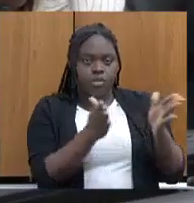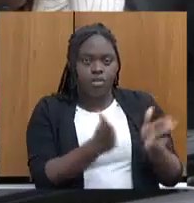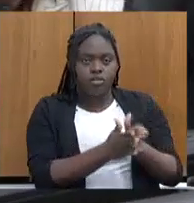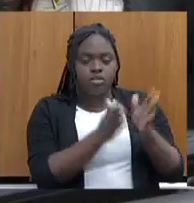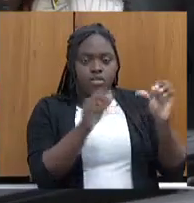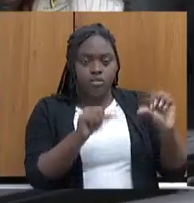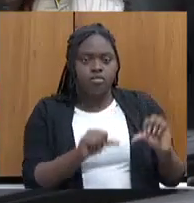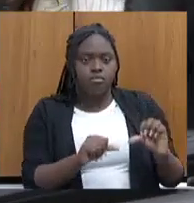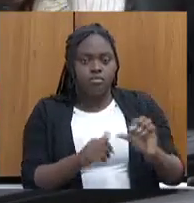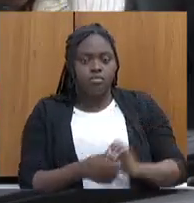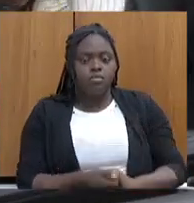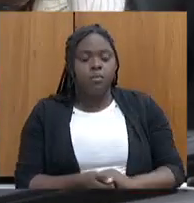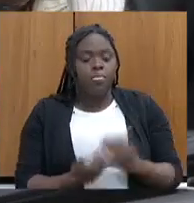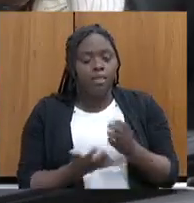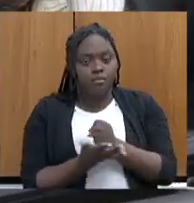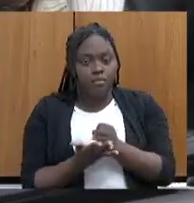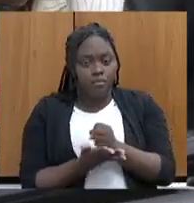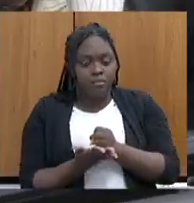Essa é a base.